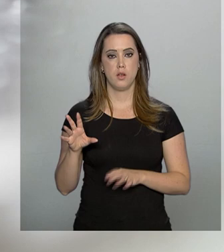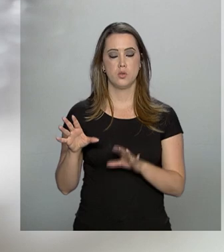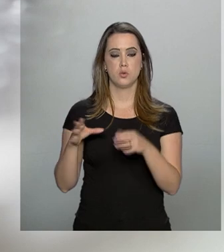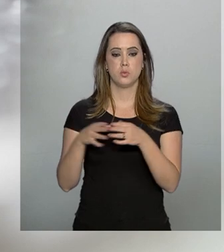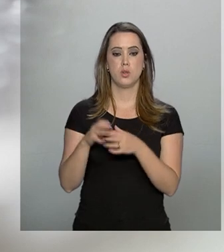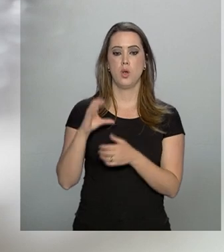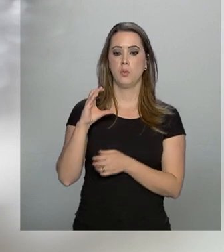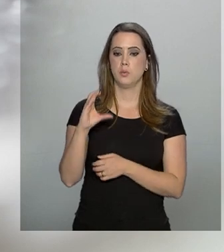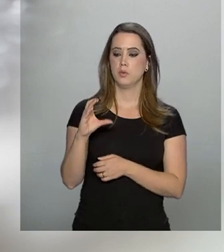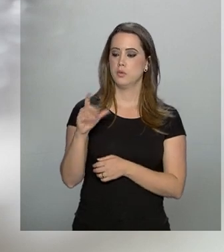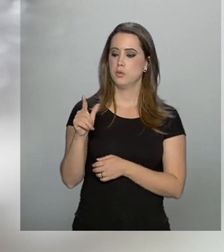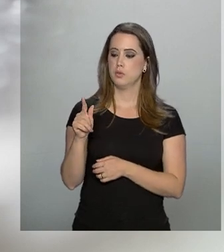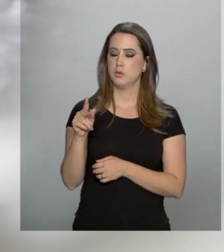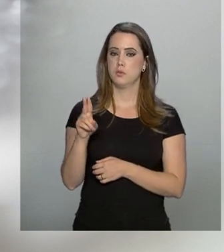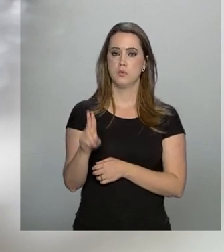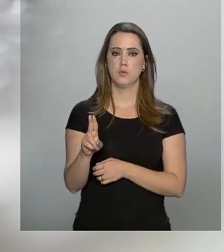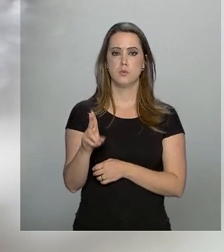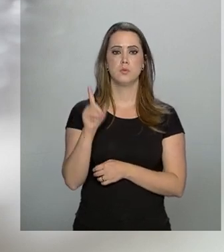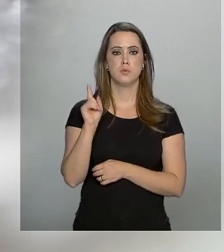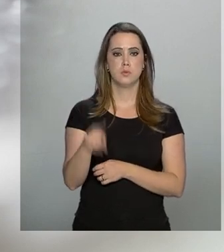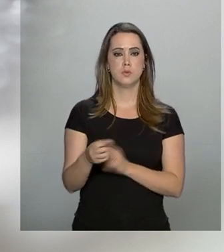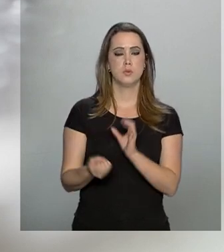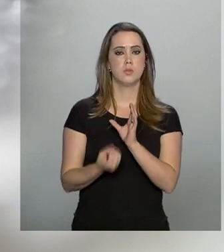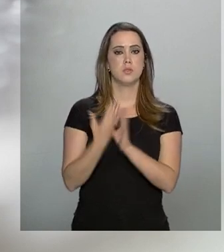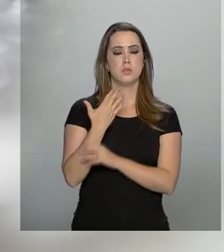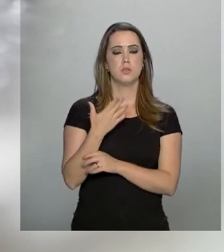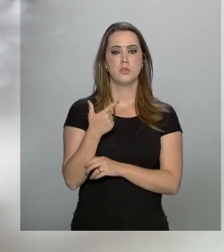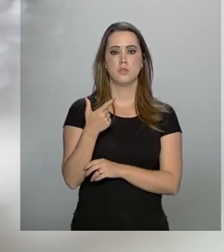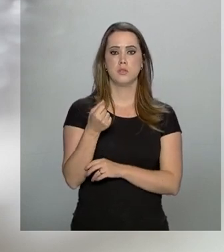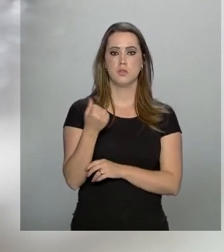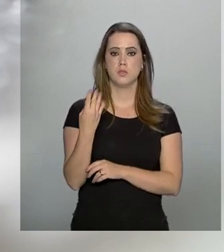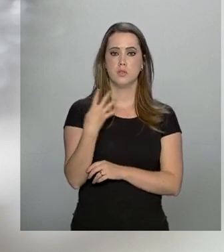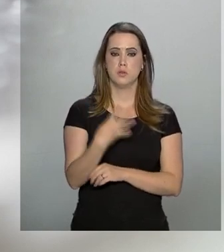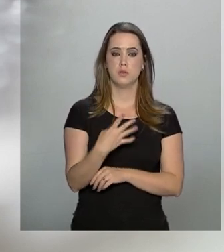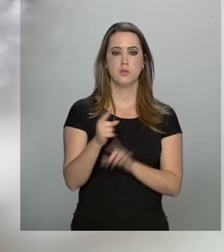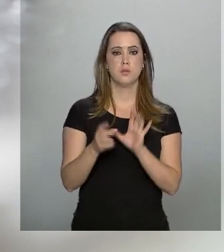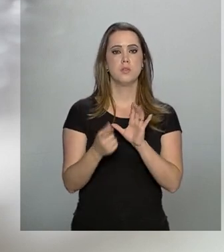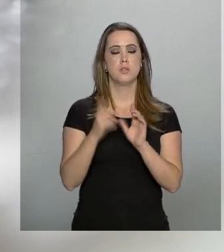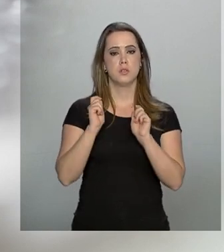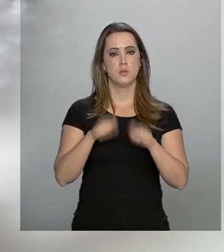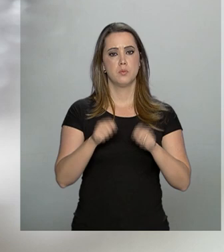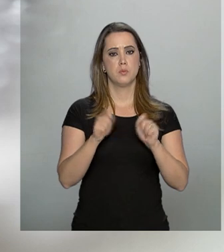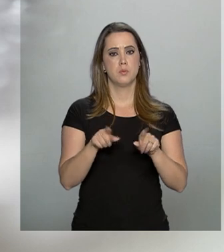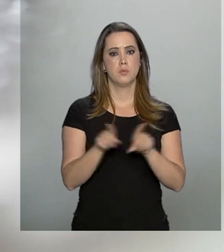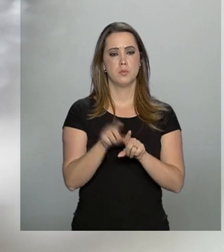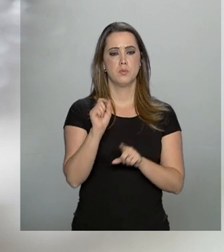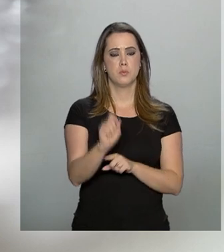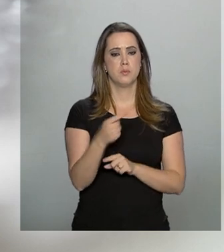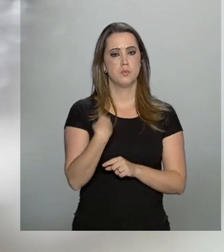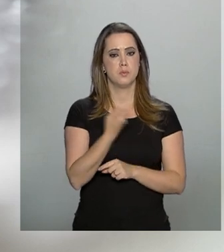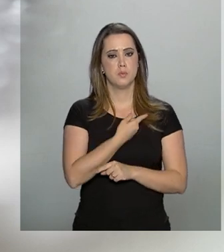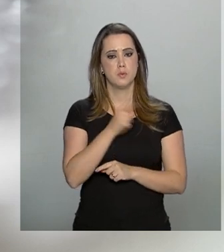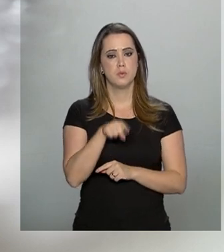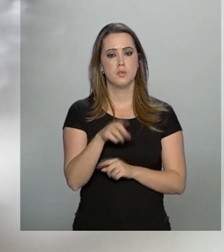Controladoria Geral da União foi criado em 2014 e está disponível no endereço sistema